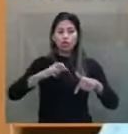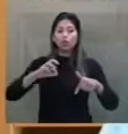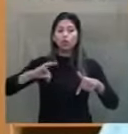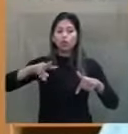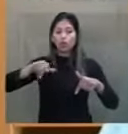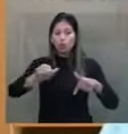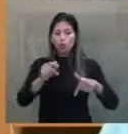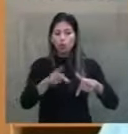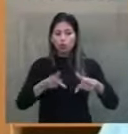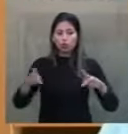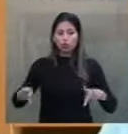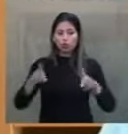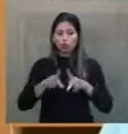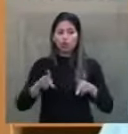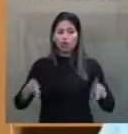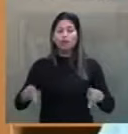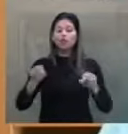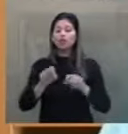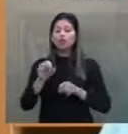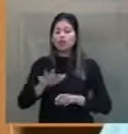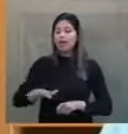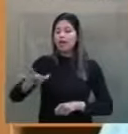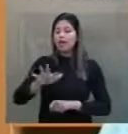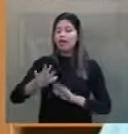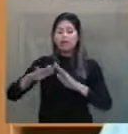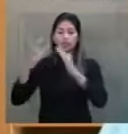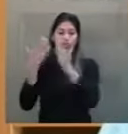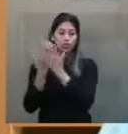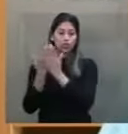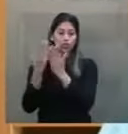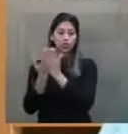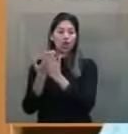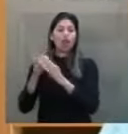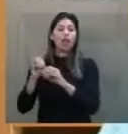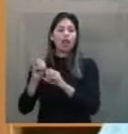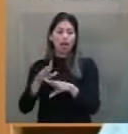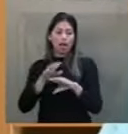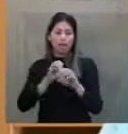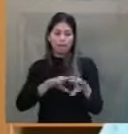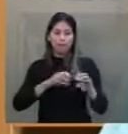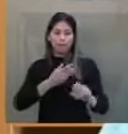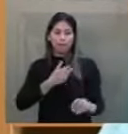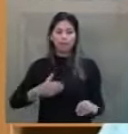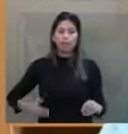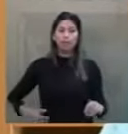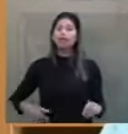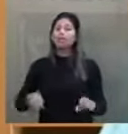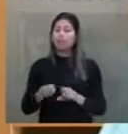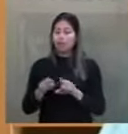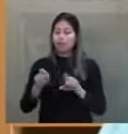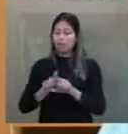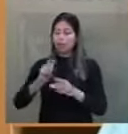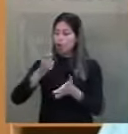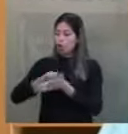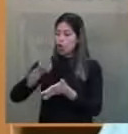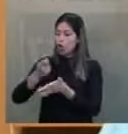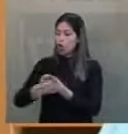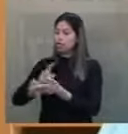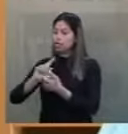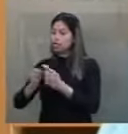professores nas redes públicas, que também estão sujeitos aos processos disciplinares, administrativos,